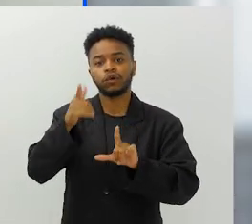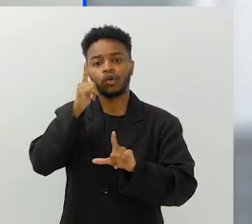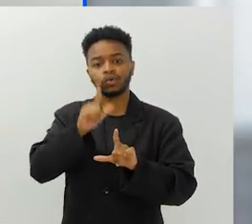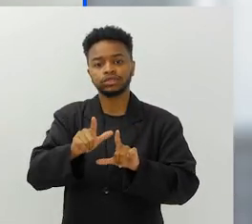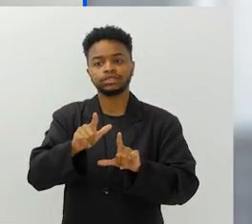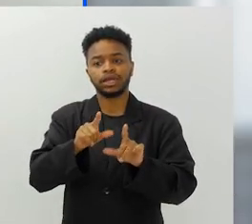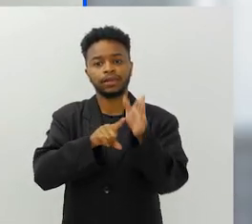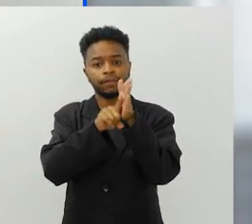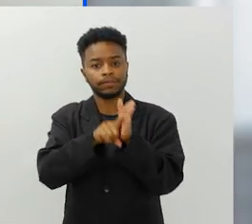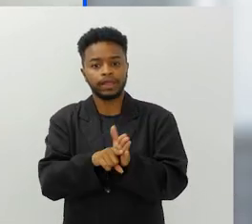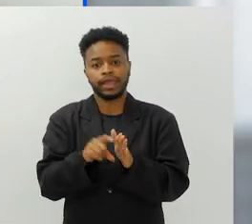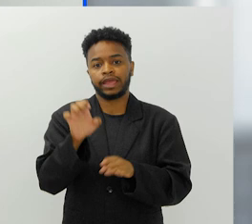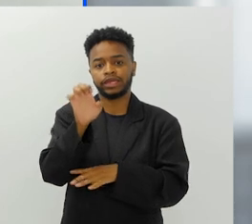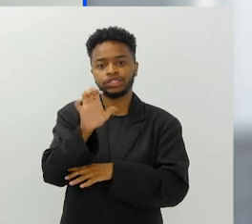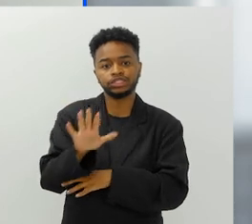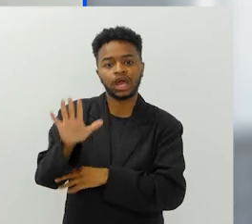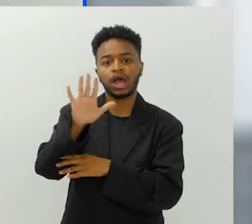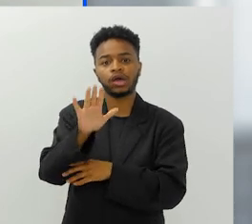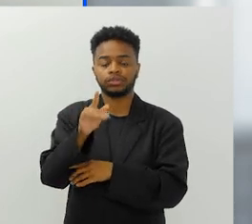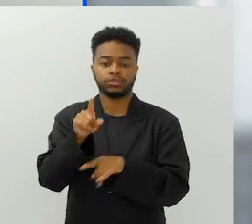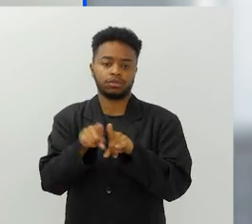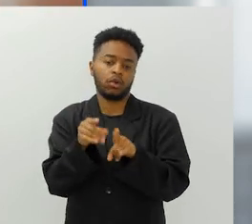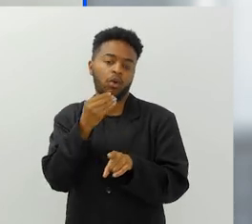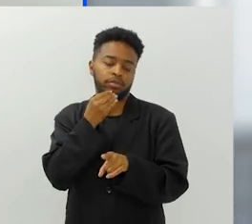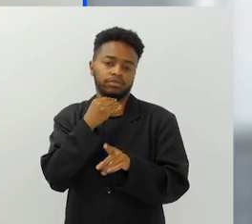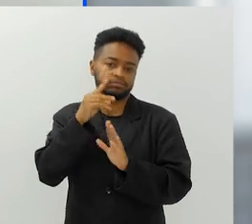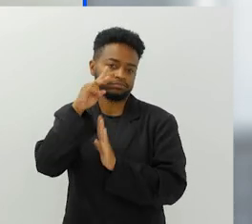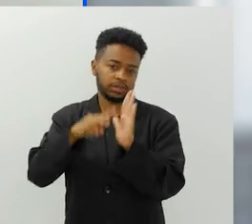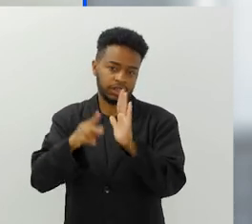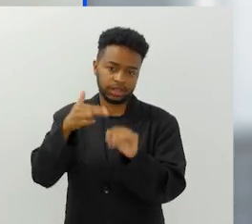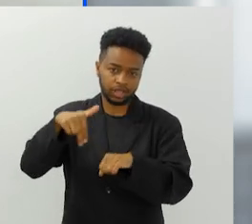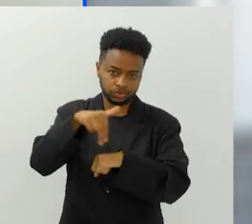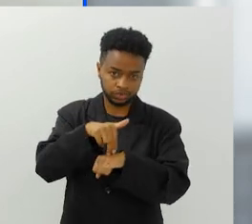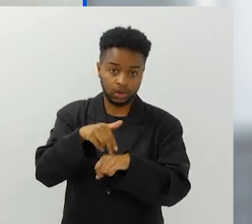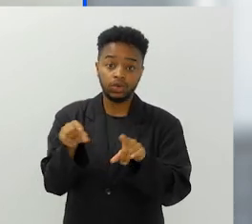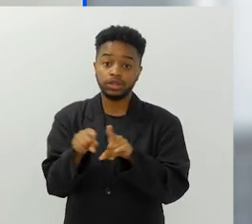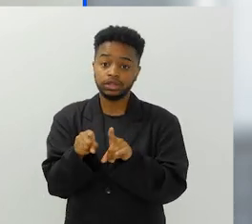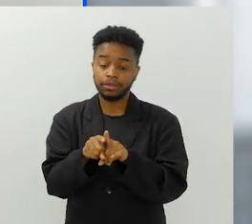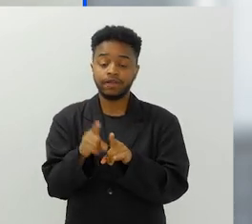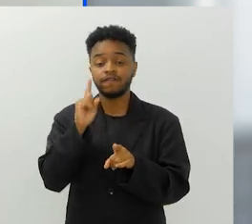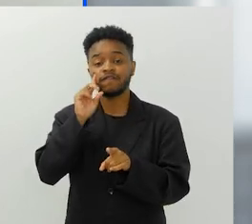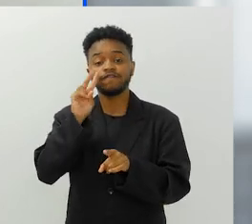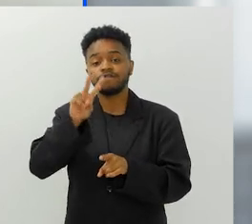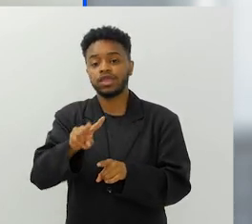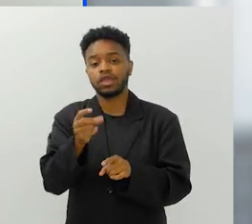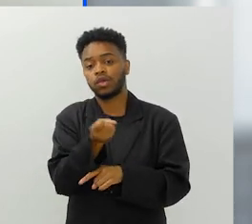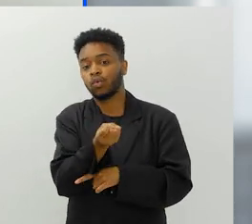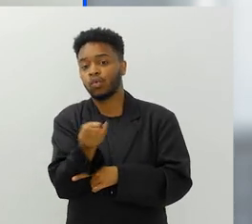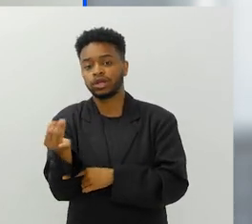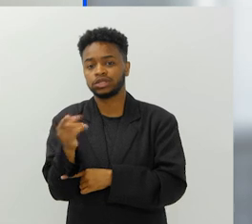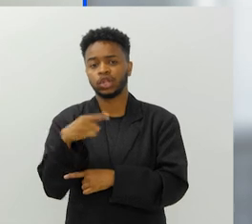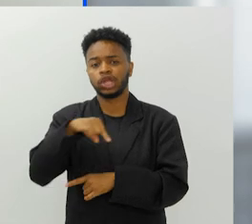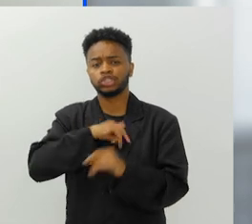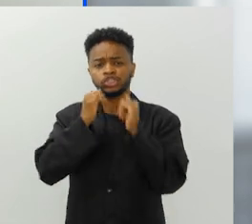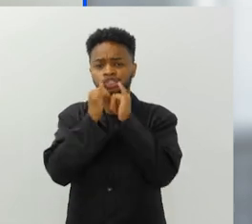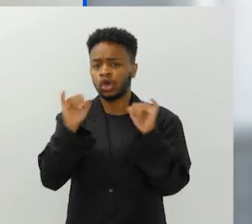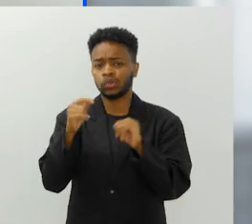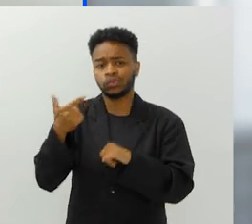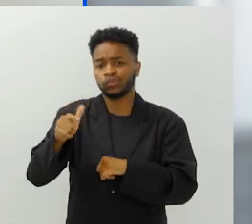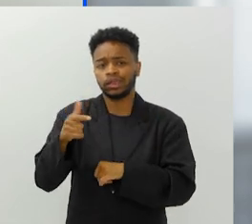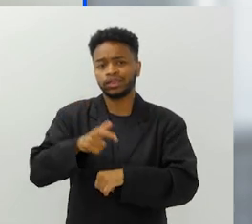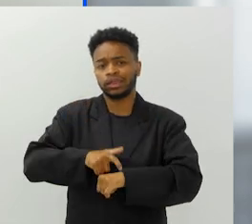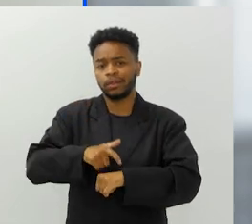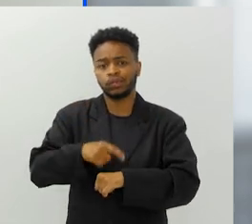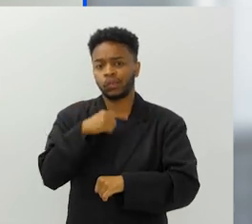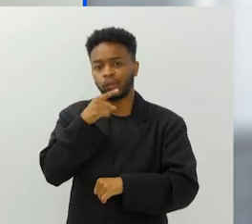interativa em que eles podem fazer cortes por estado, obviamente a leitura nacional e ver esses números grandes, chocantes, que a gente